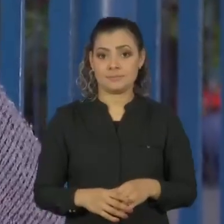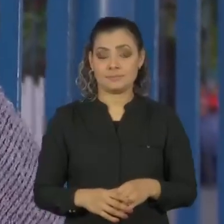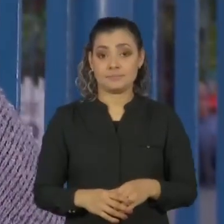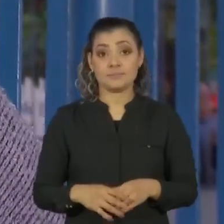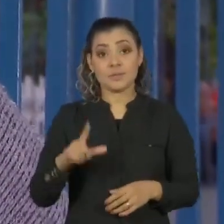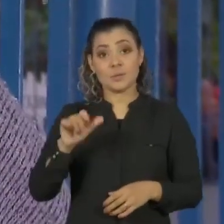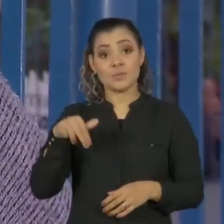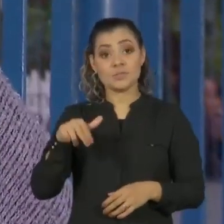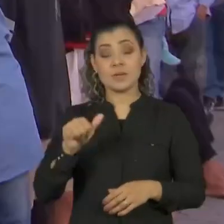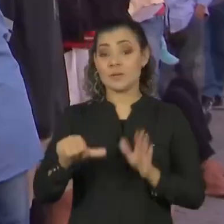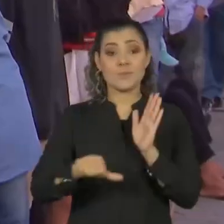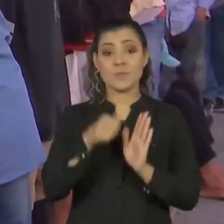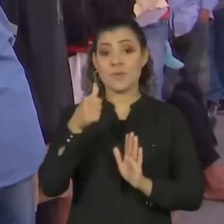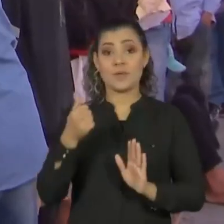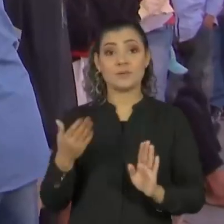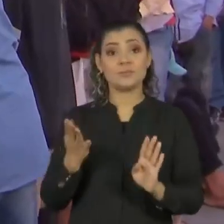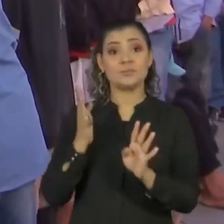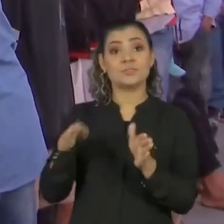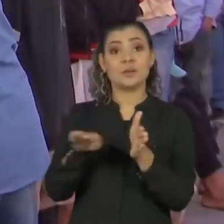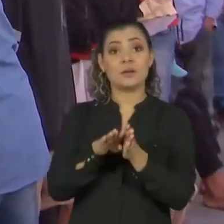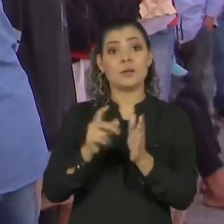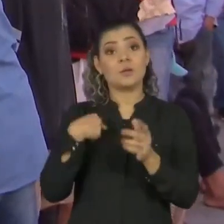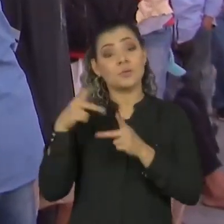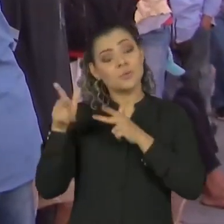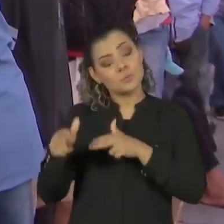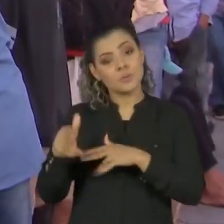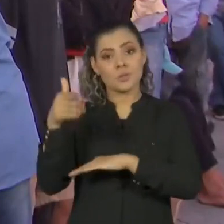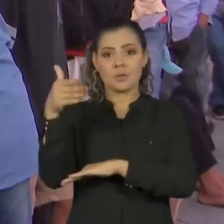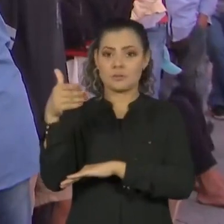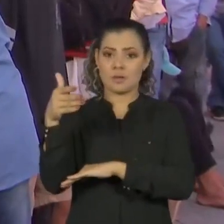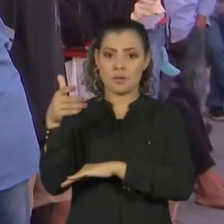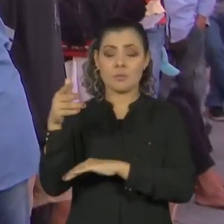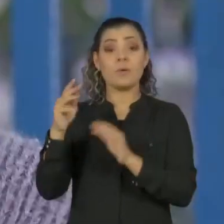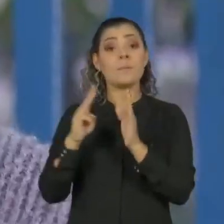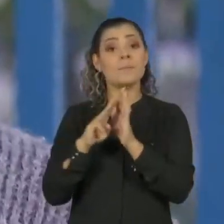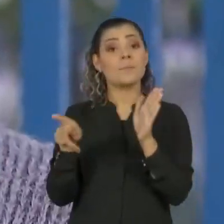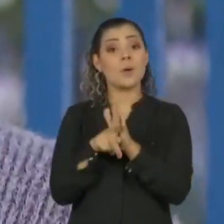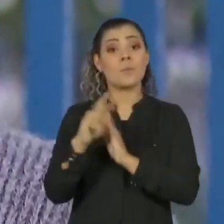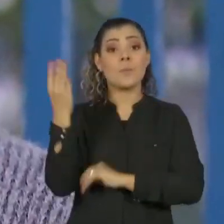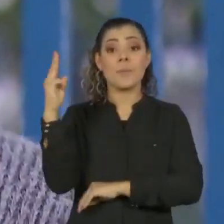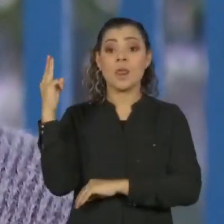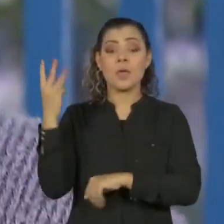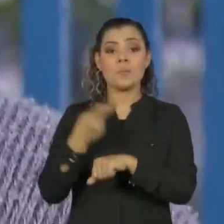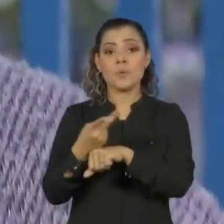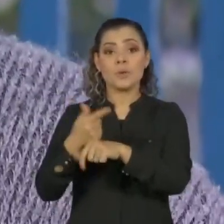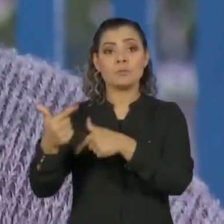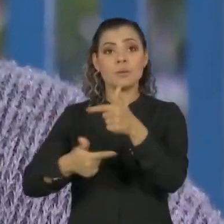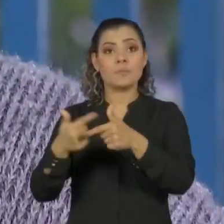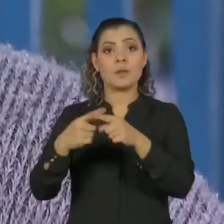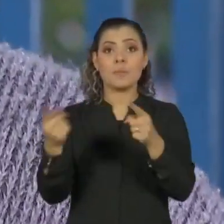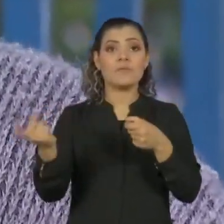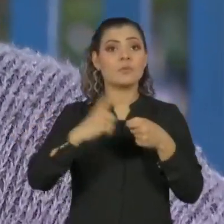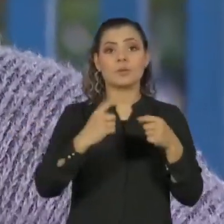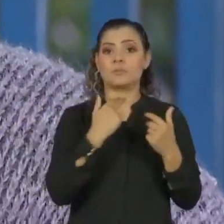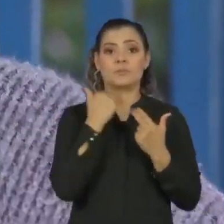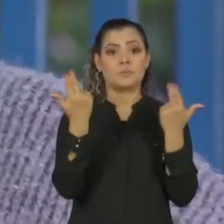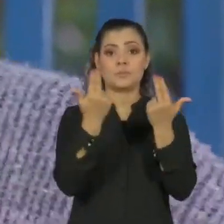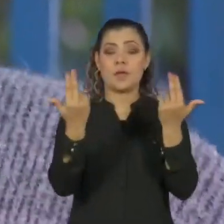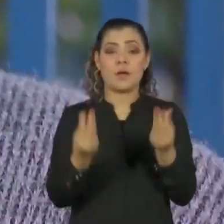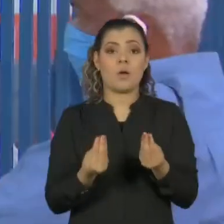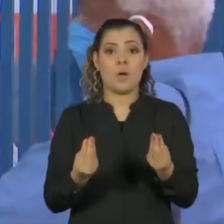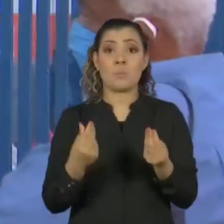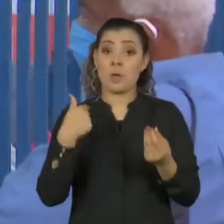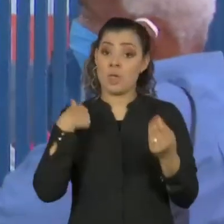Luciano foi o primeiro a chegar. Está dormindo em albergue. Veio do Maranhão em busca de emprego e agora não tem como voltar. Eu sou